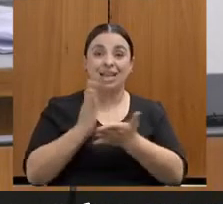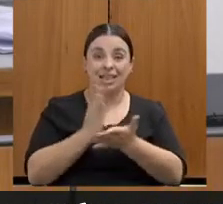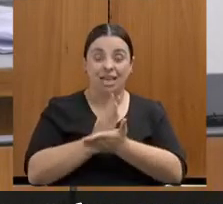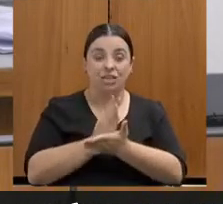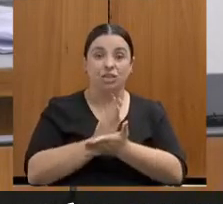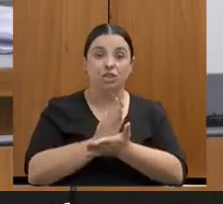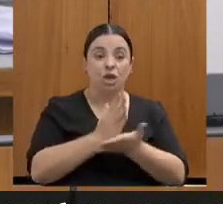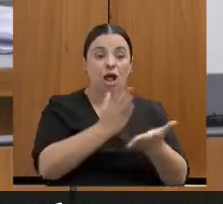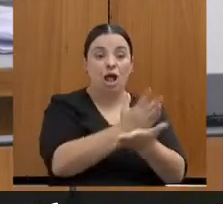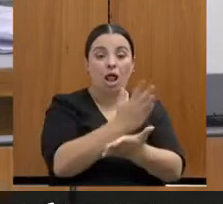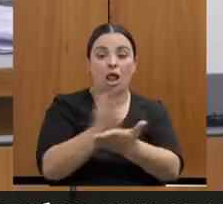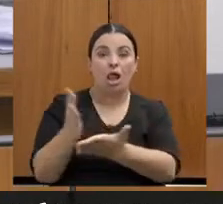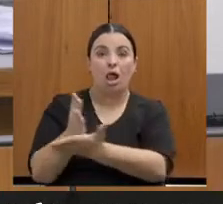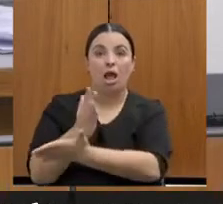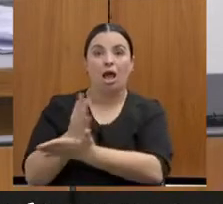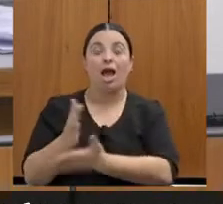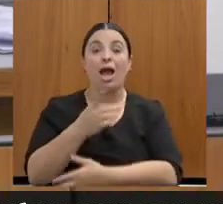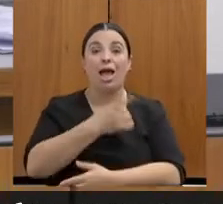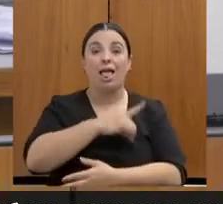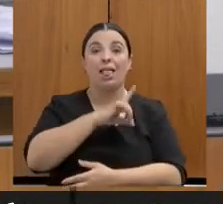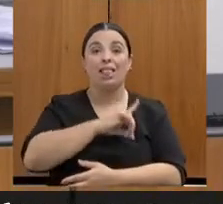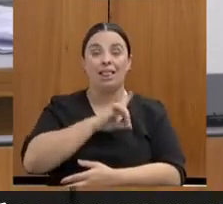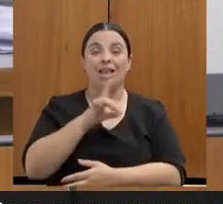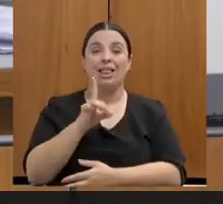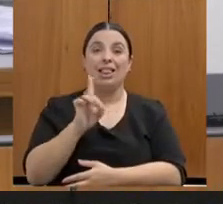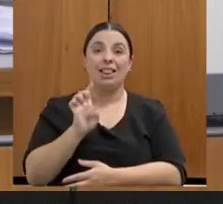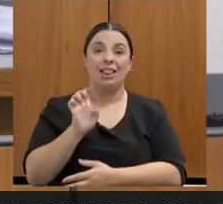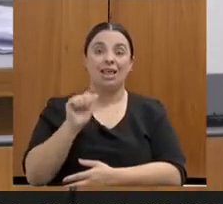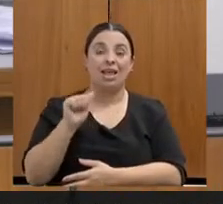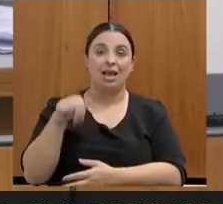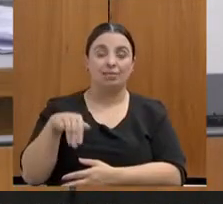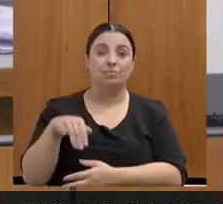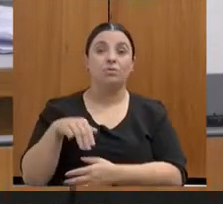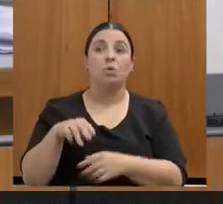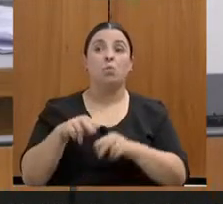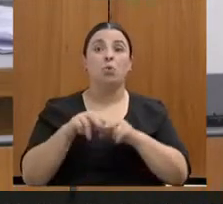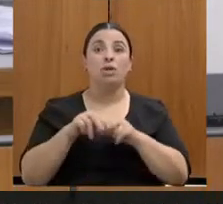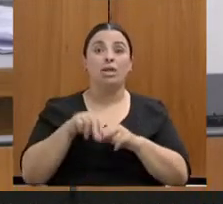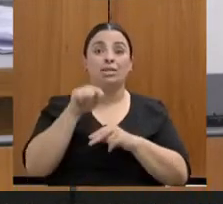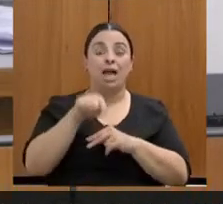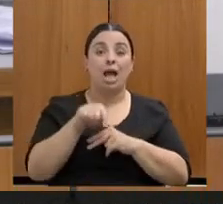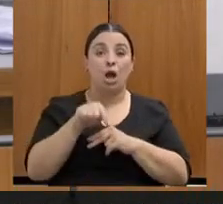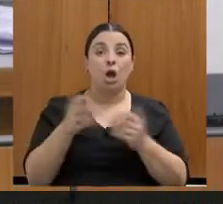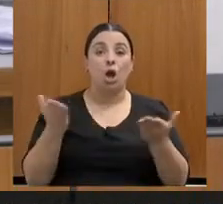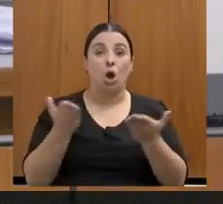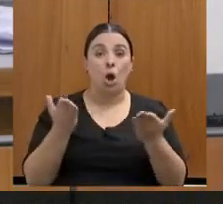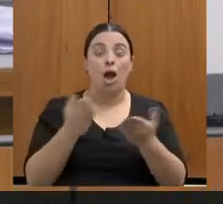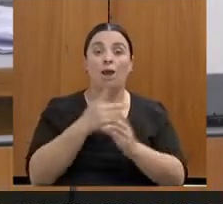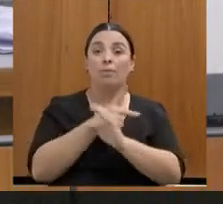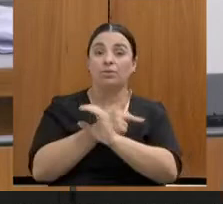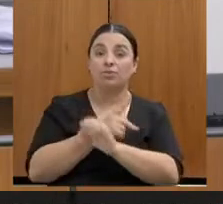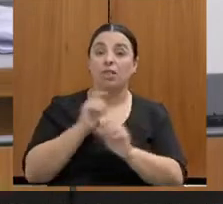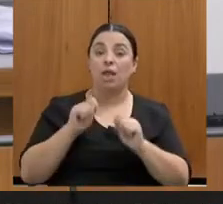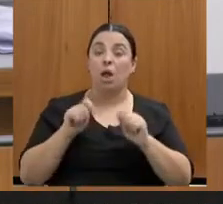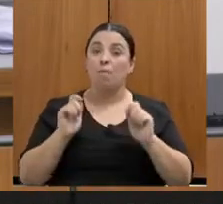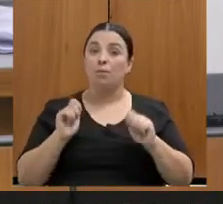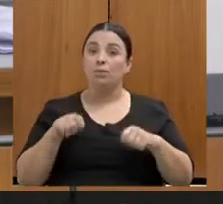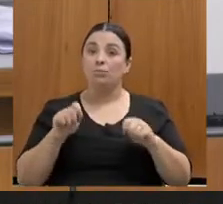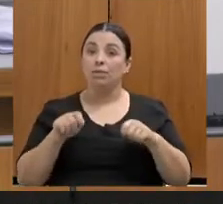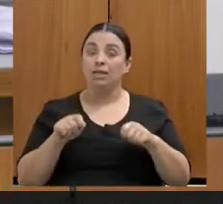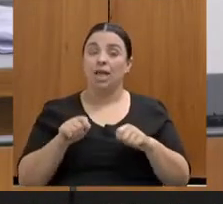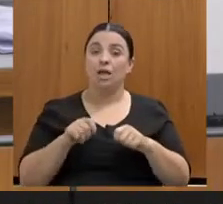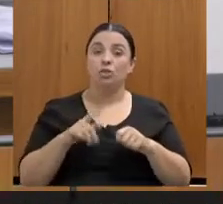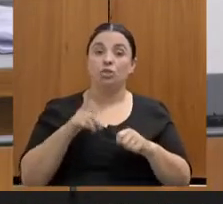por quê. Porque é a partir daí que a Polícia Civil agora tem uma metodologia, tem uma possibilidade de exercer mesmo até uma